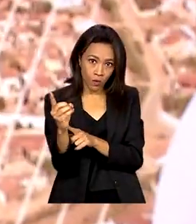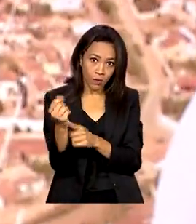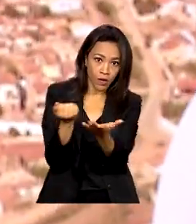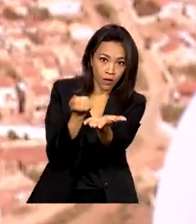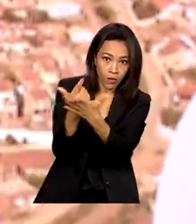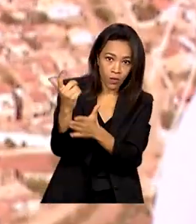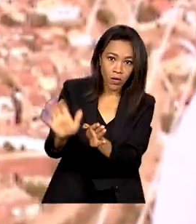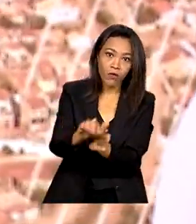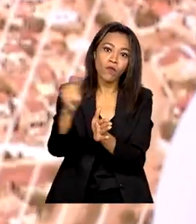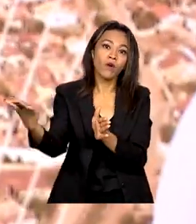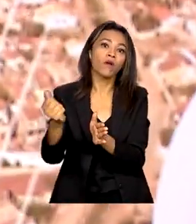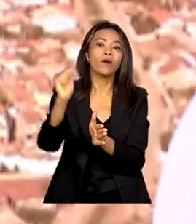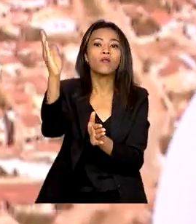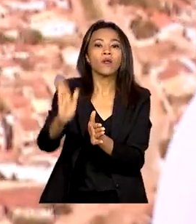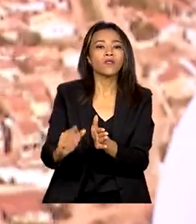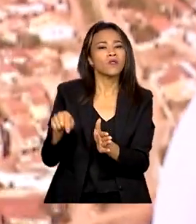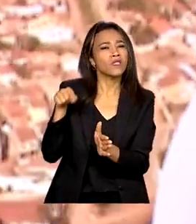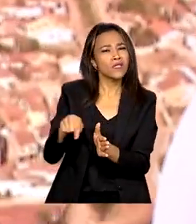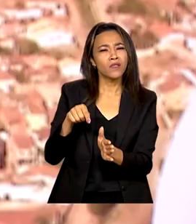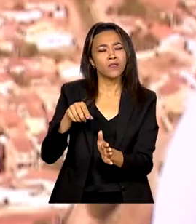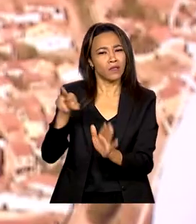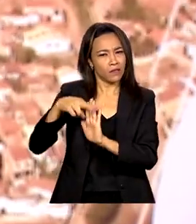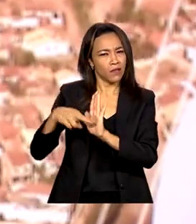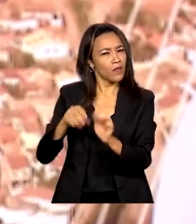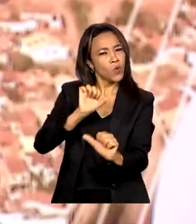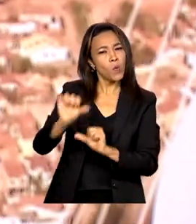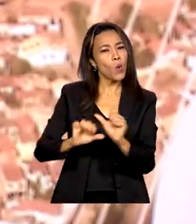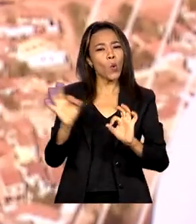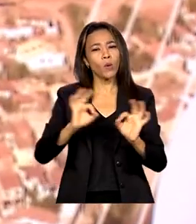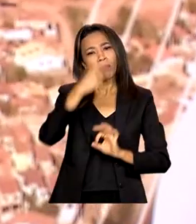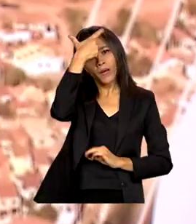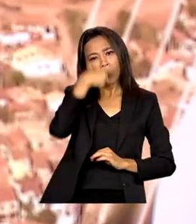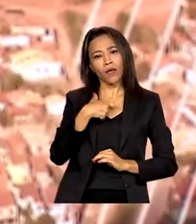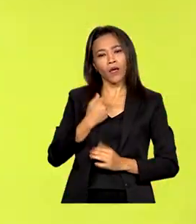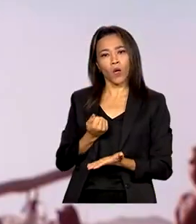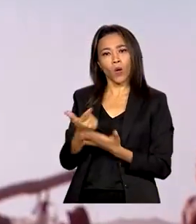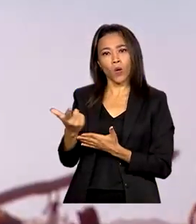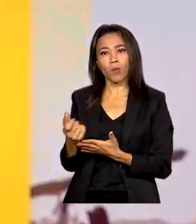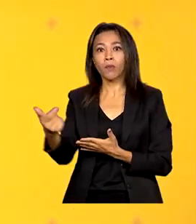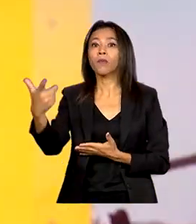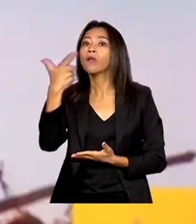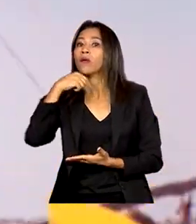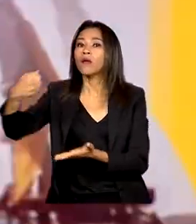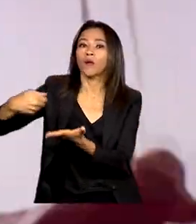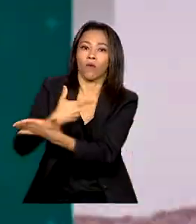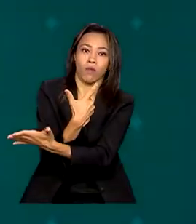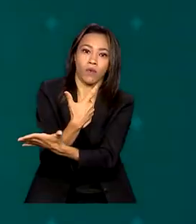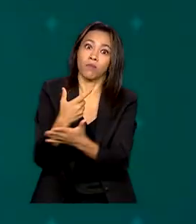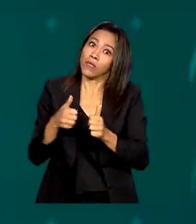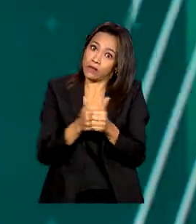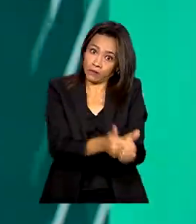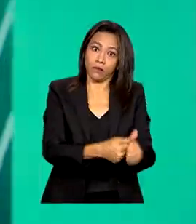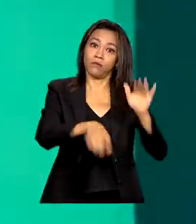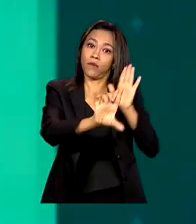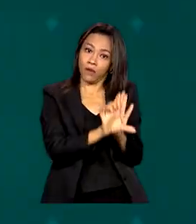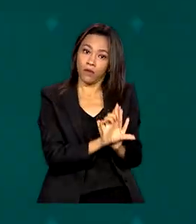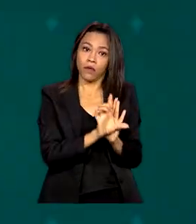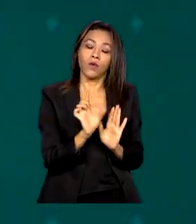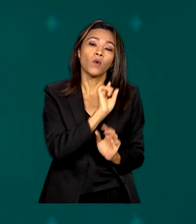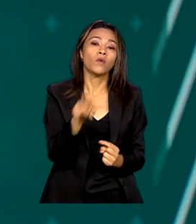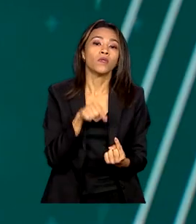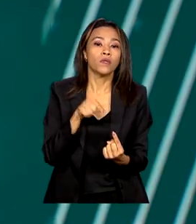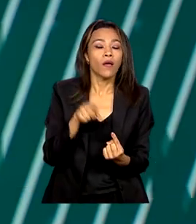Segundo o Ministério, nada muda para o comprador e vendedor que atua na legalidade. O que o governo federal pretende é